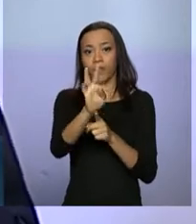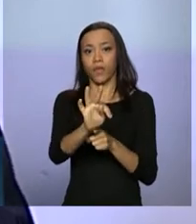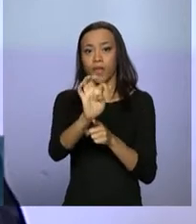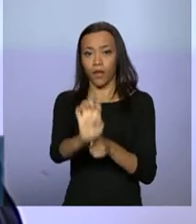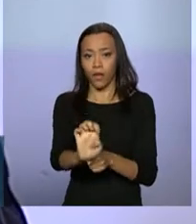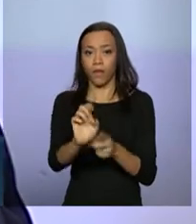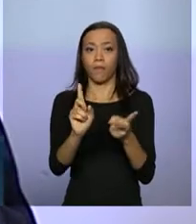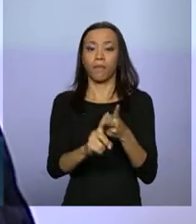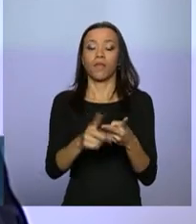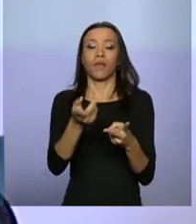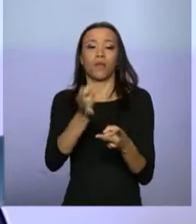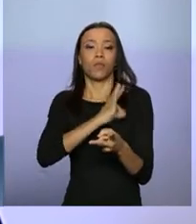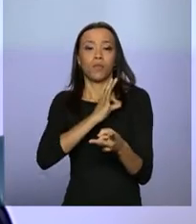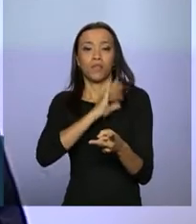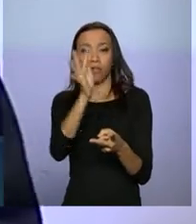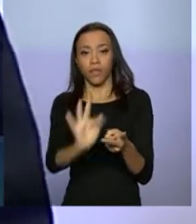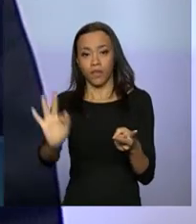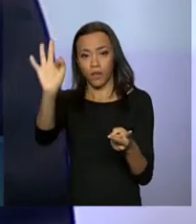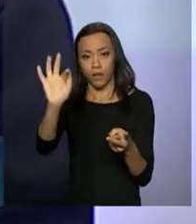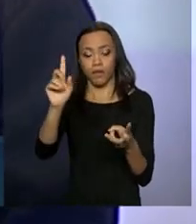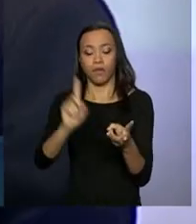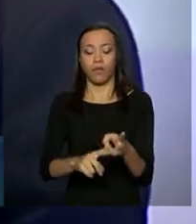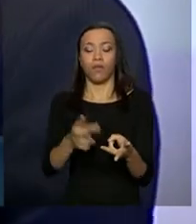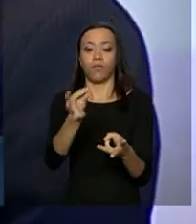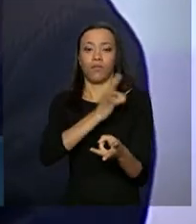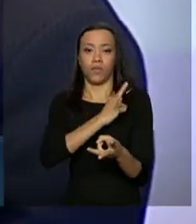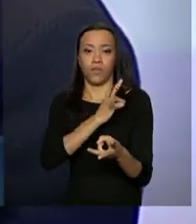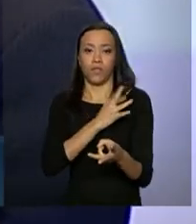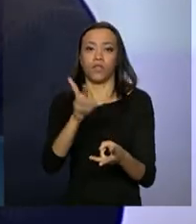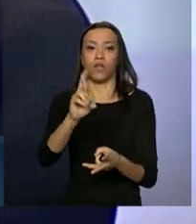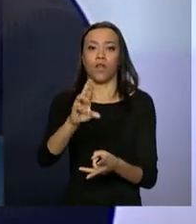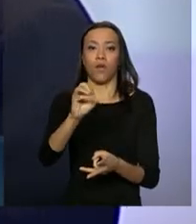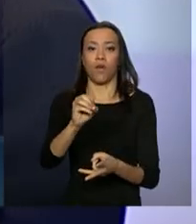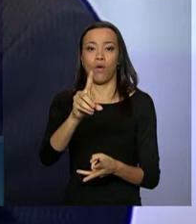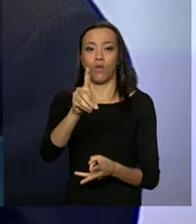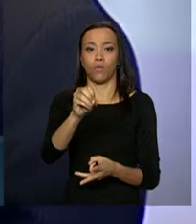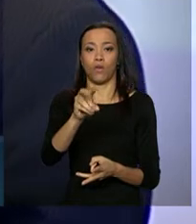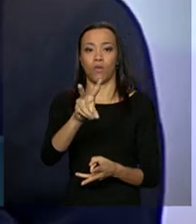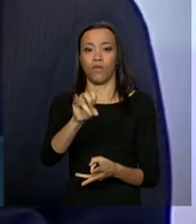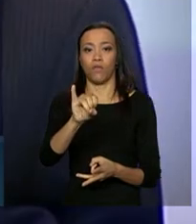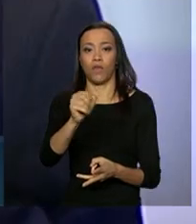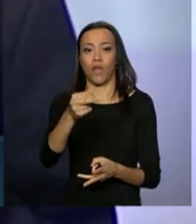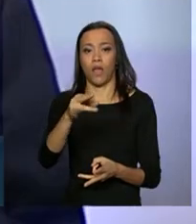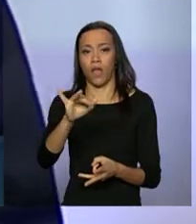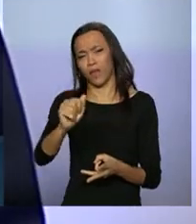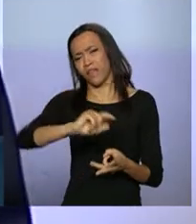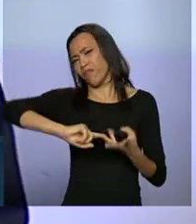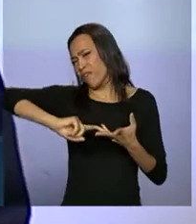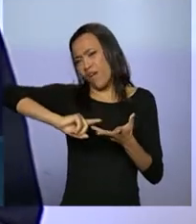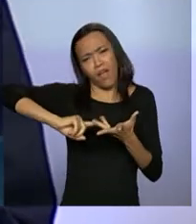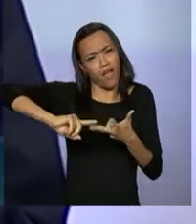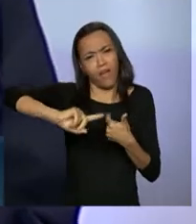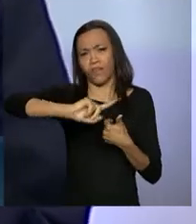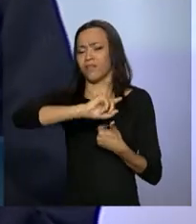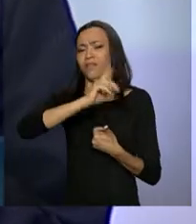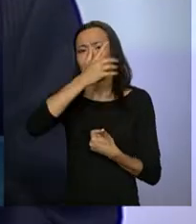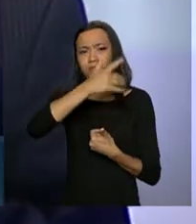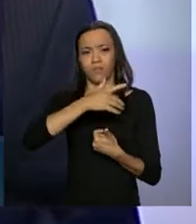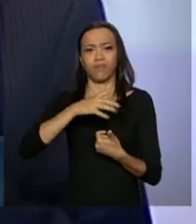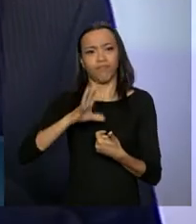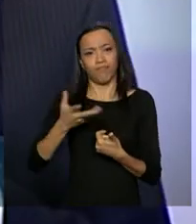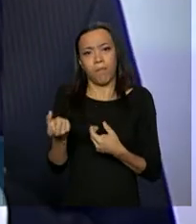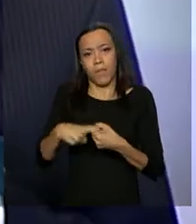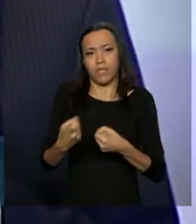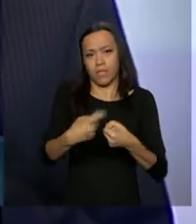Polícia Federal, Polícia Rodoviária Federal, Advocacia Geral de Amor, enfim, todas essas entidades que, em